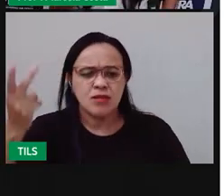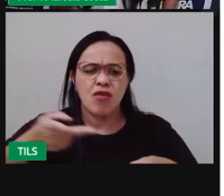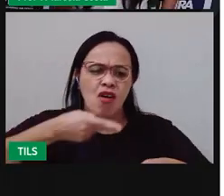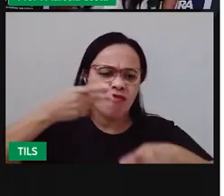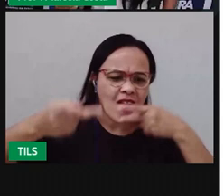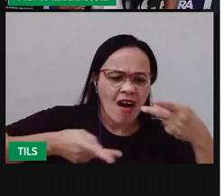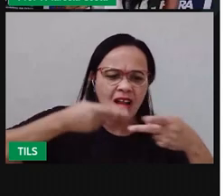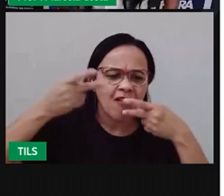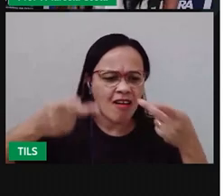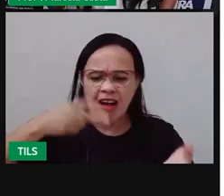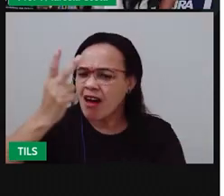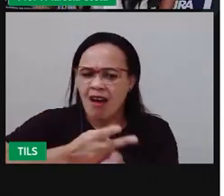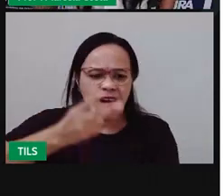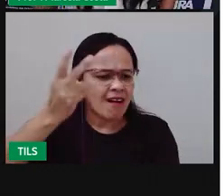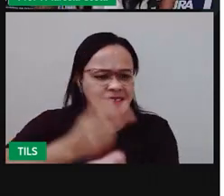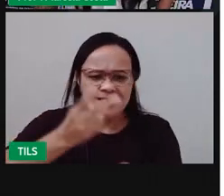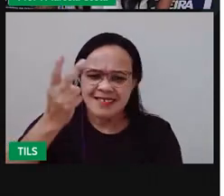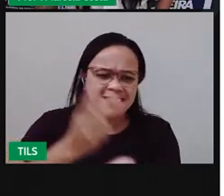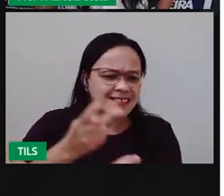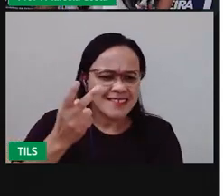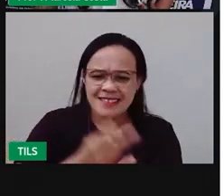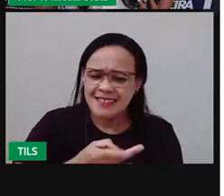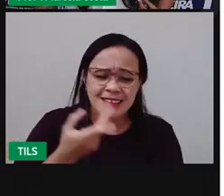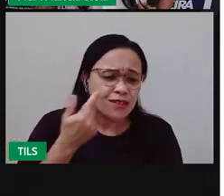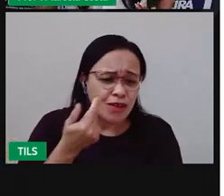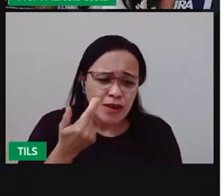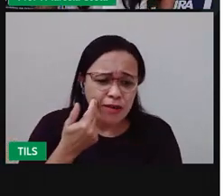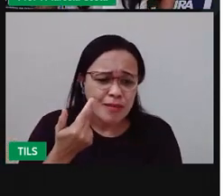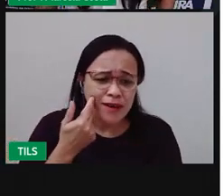no vocabulário dos nordestinos.